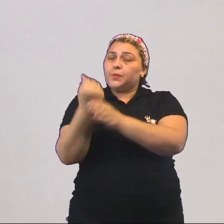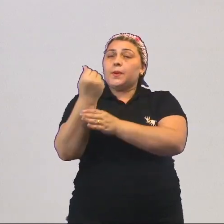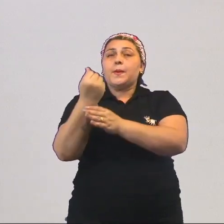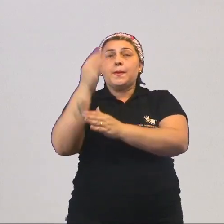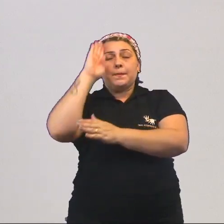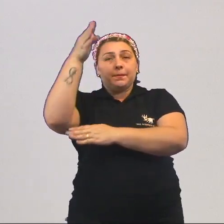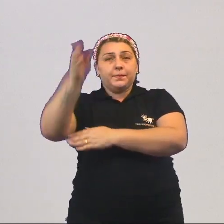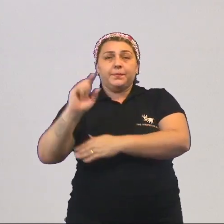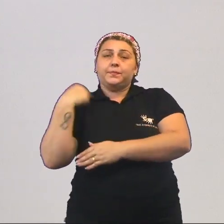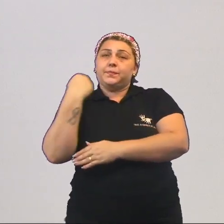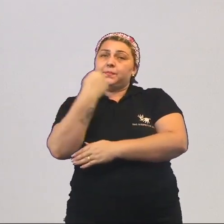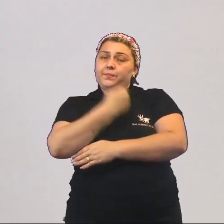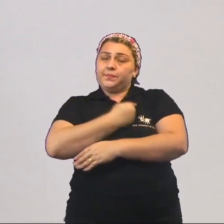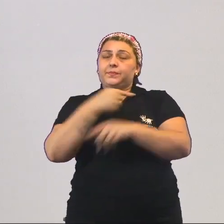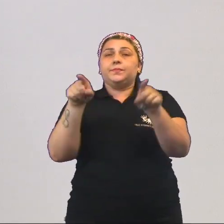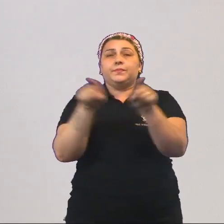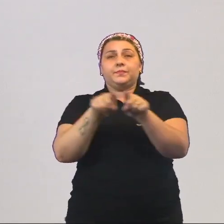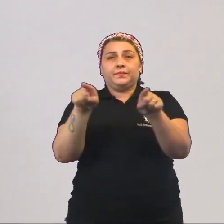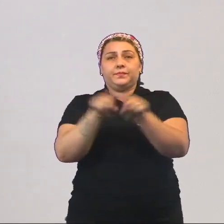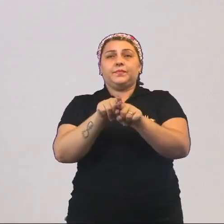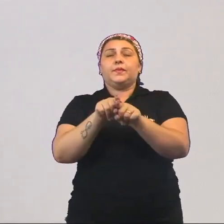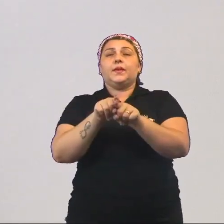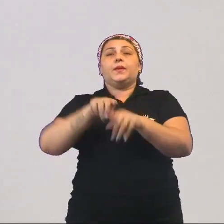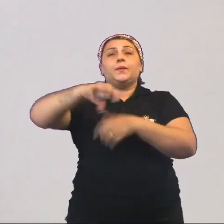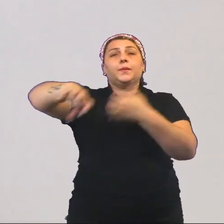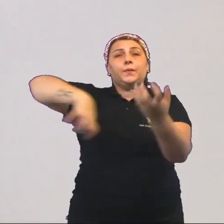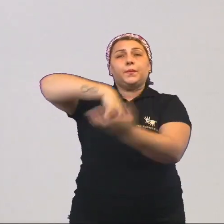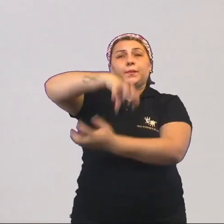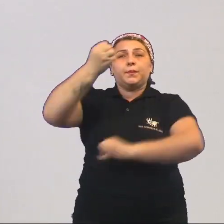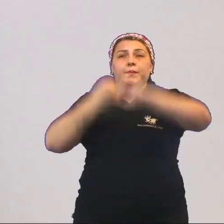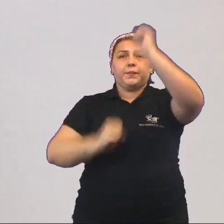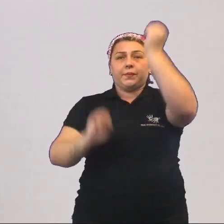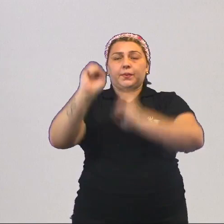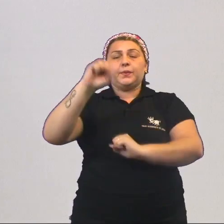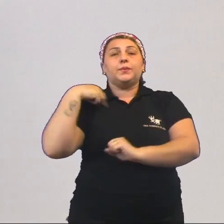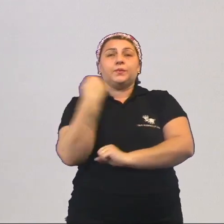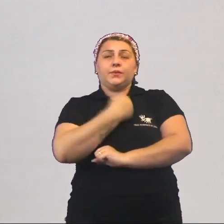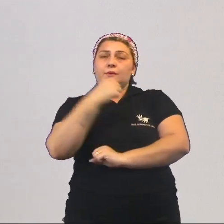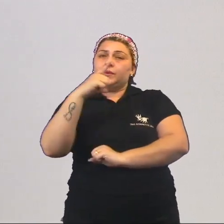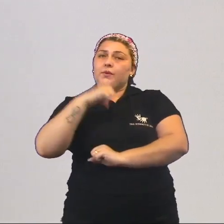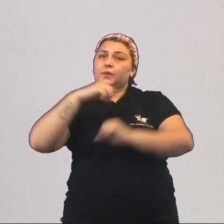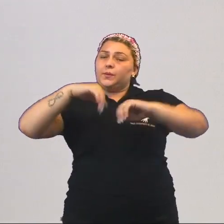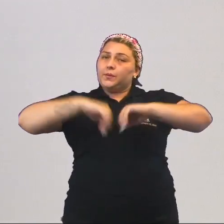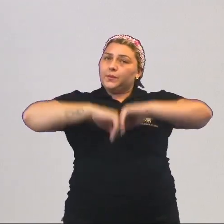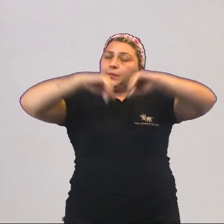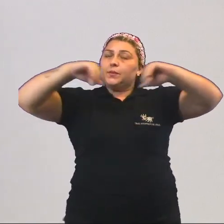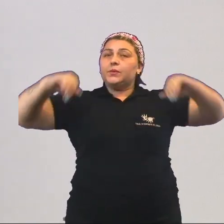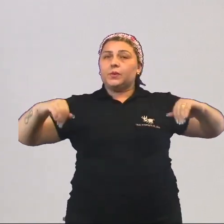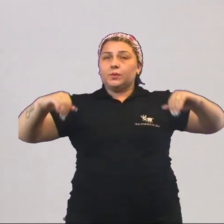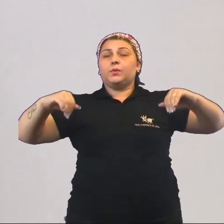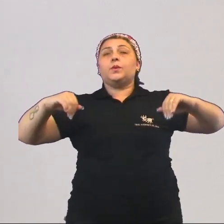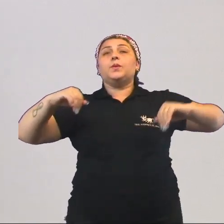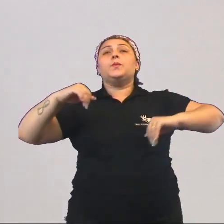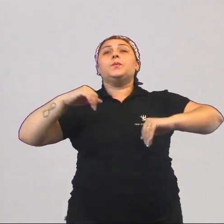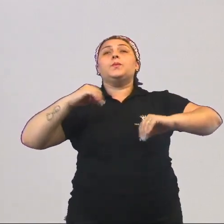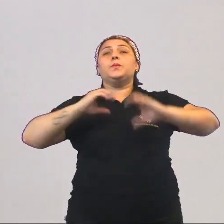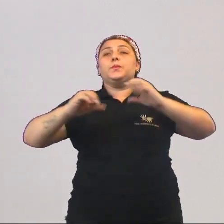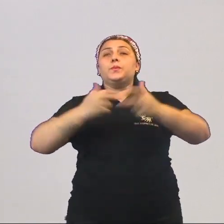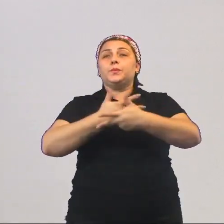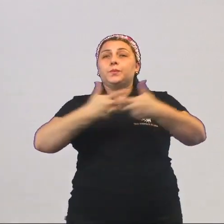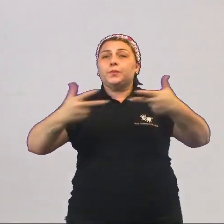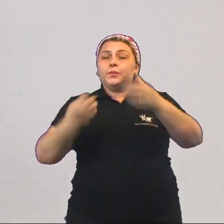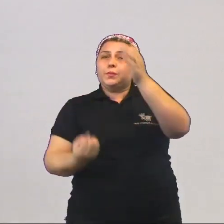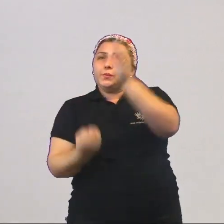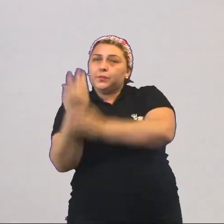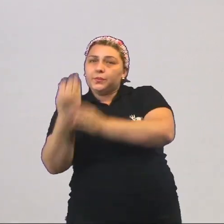principalmente quando nós levamos em consideração a Revolução Industrial, em que nós tivemos a separação dos meios de produção. Os